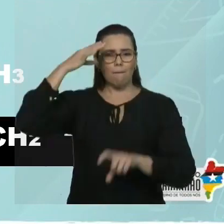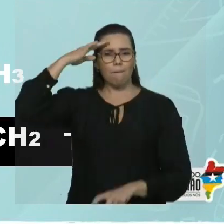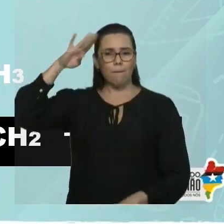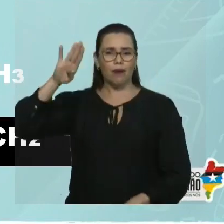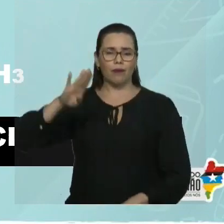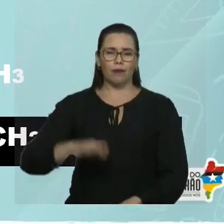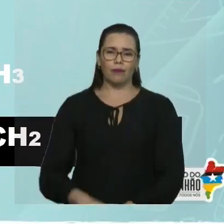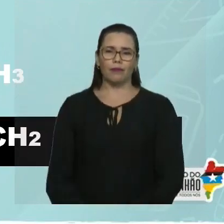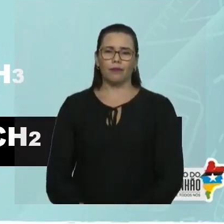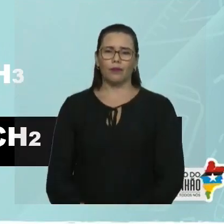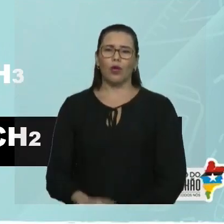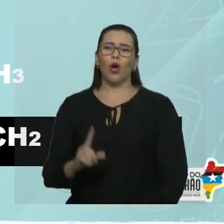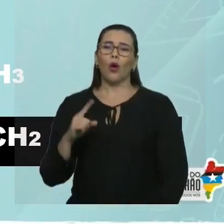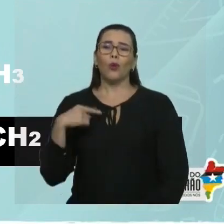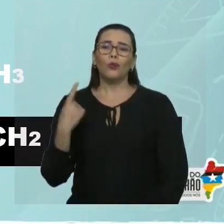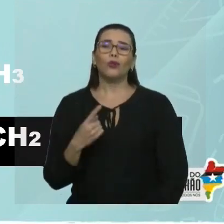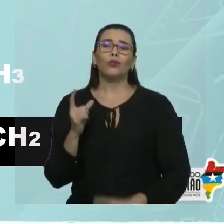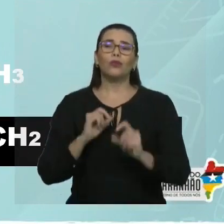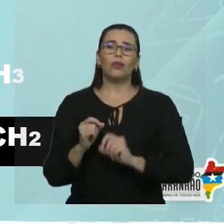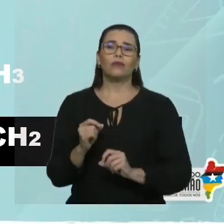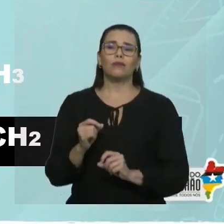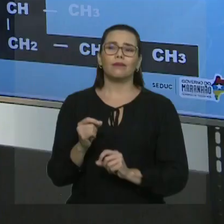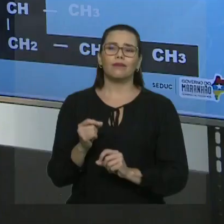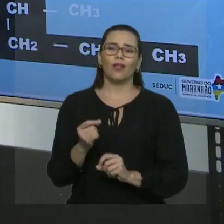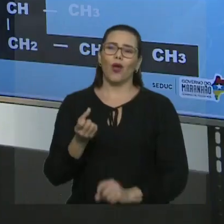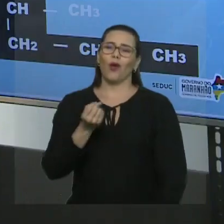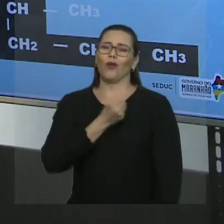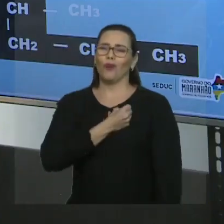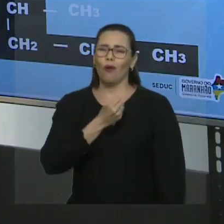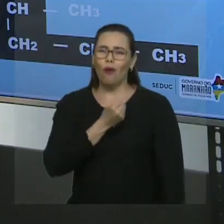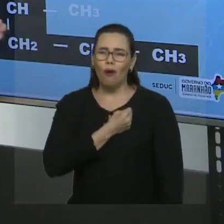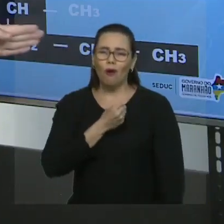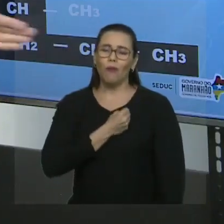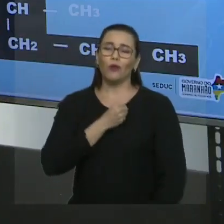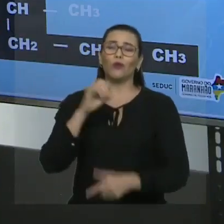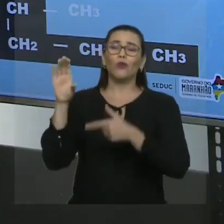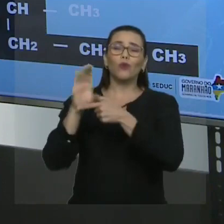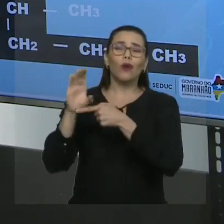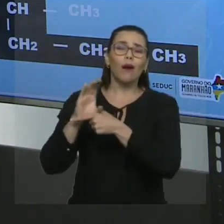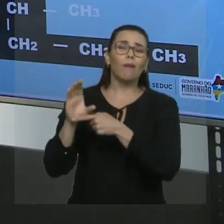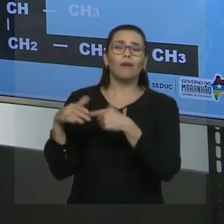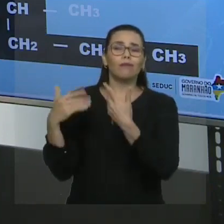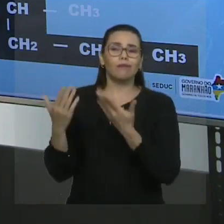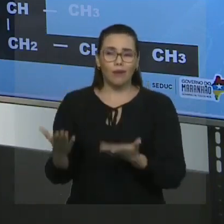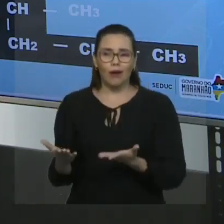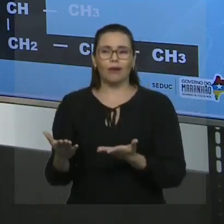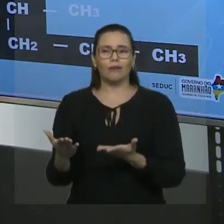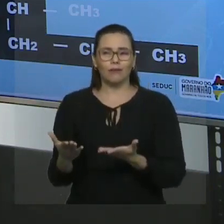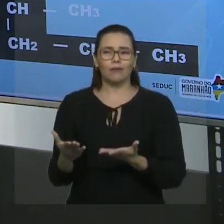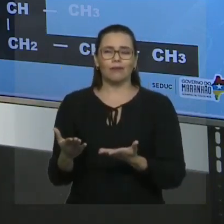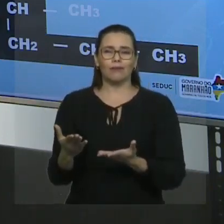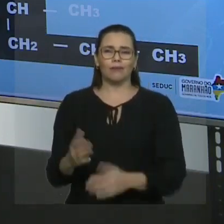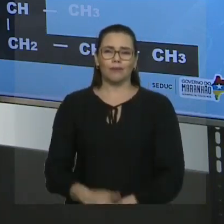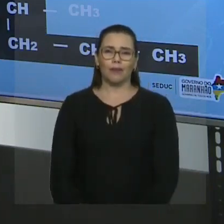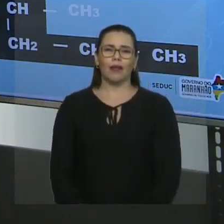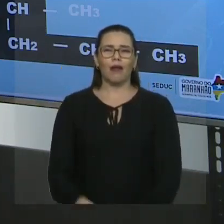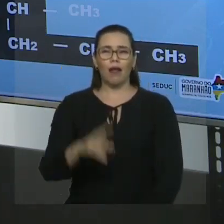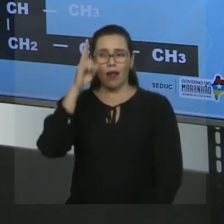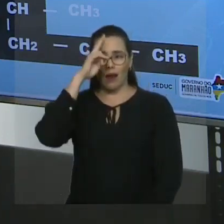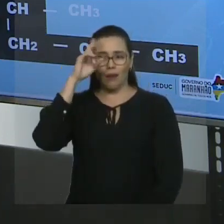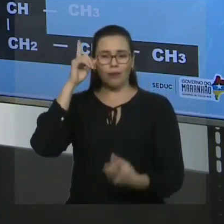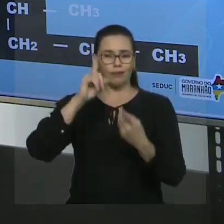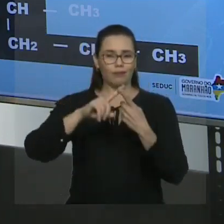momento, nós vamos numerar a cadeia principal. Lembre-se que você achou a cadeia principal. Essa a primeira regra. Qual é a segunda regra?